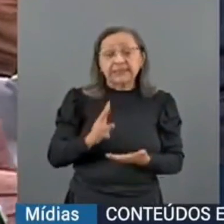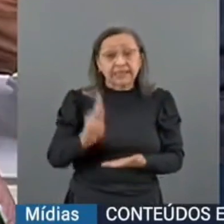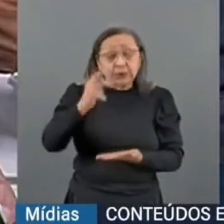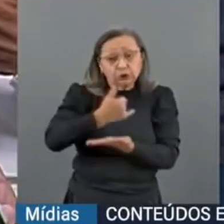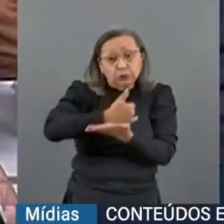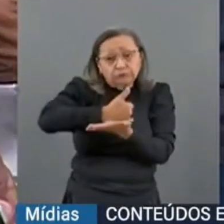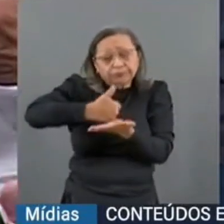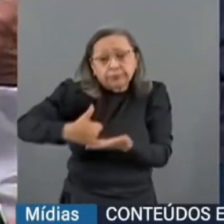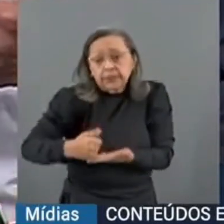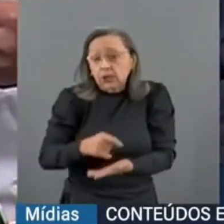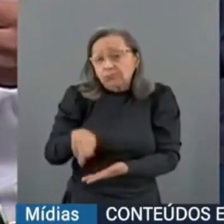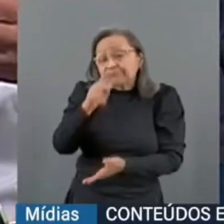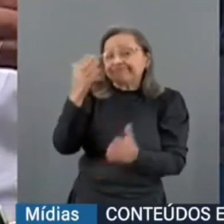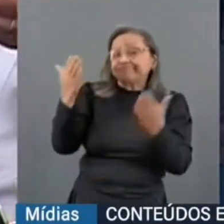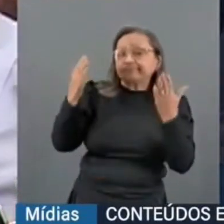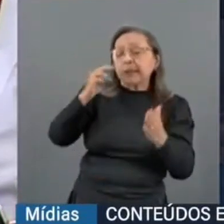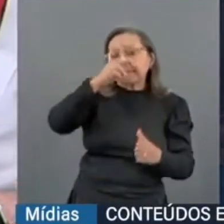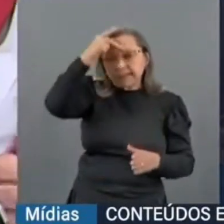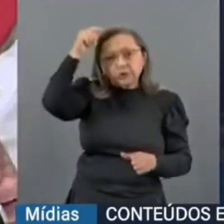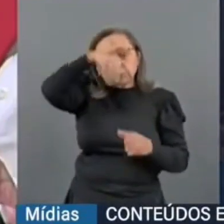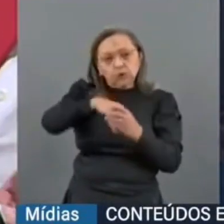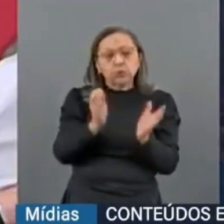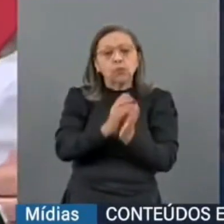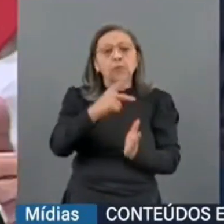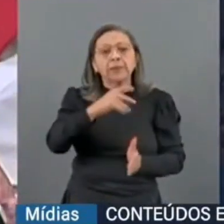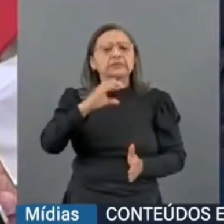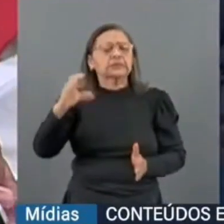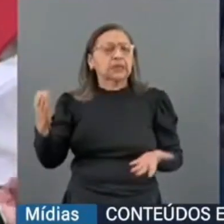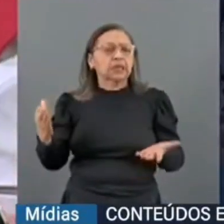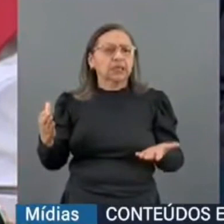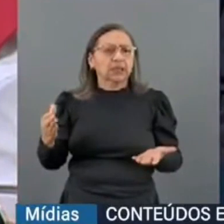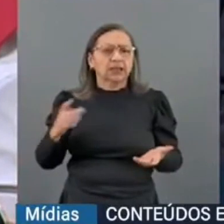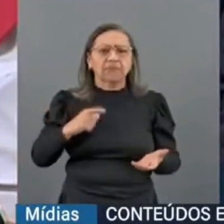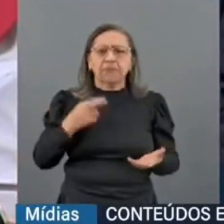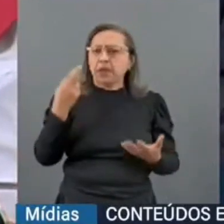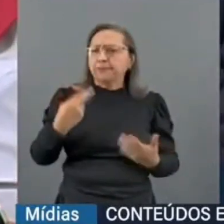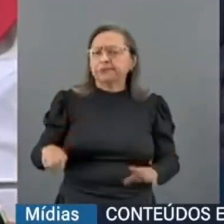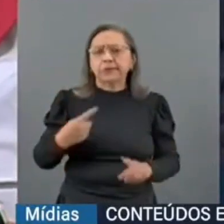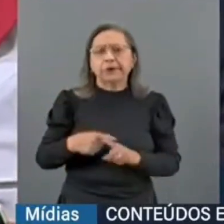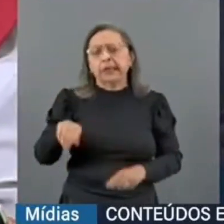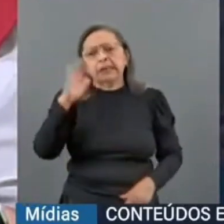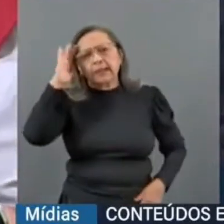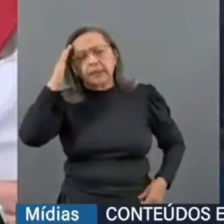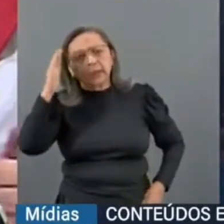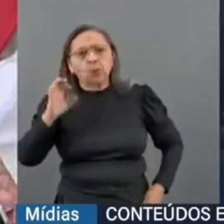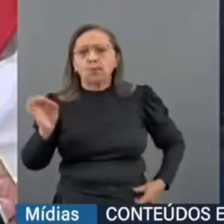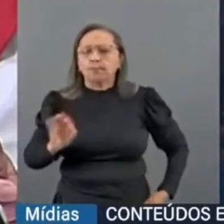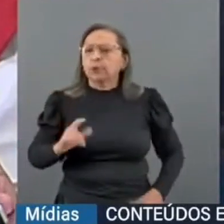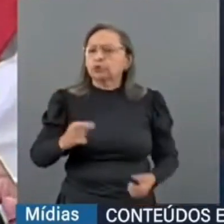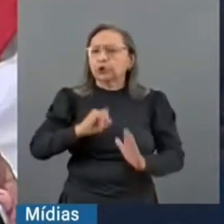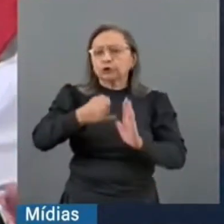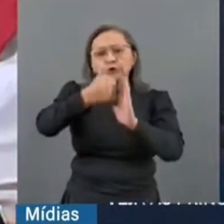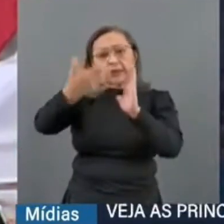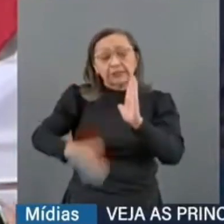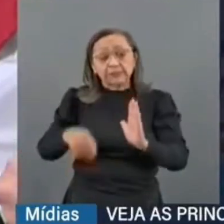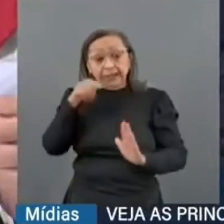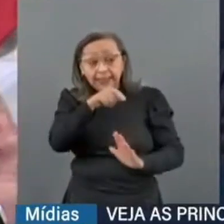suposto membro do PCC. Houve uma invalidação pelo entendimento de que não havia uma justificativa